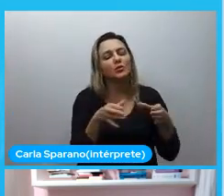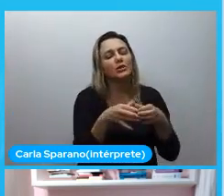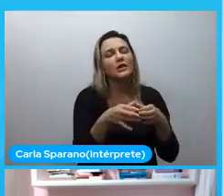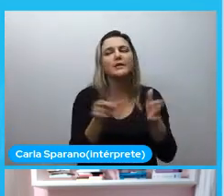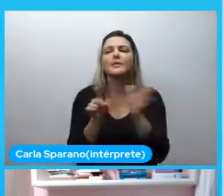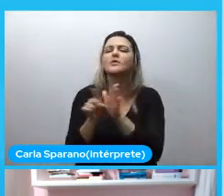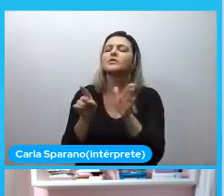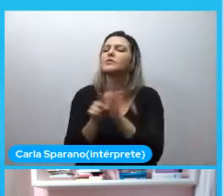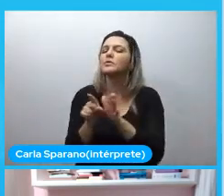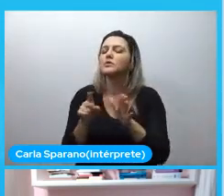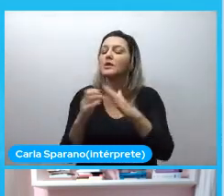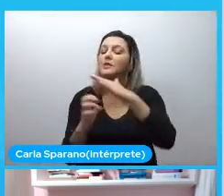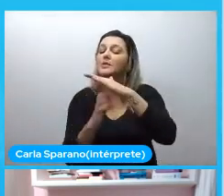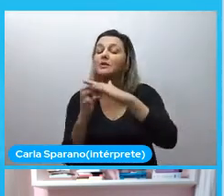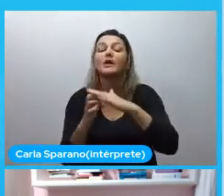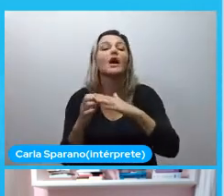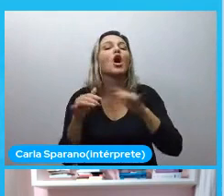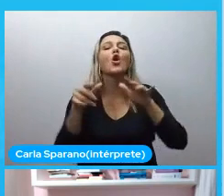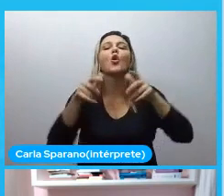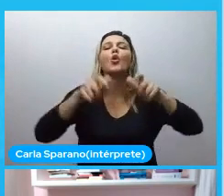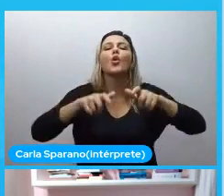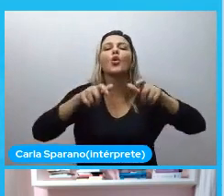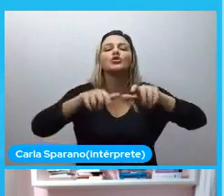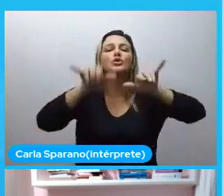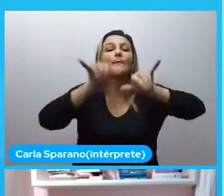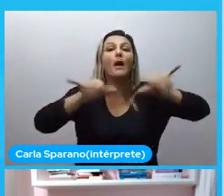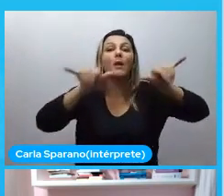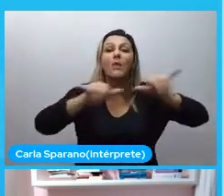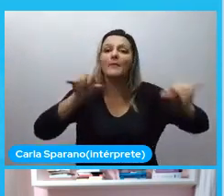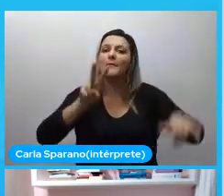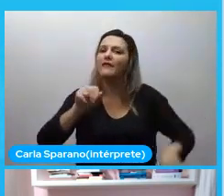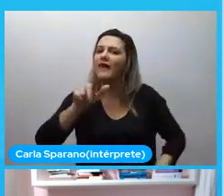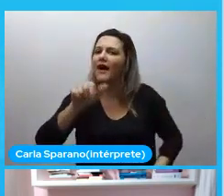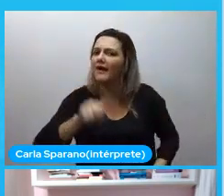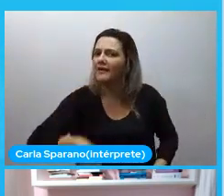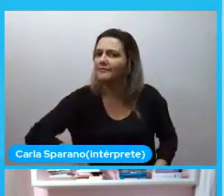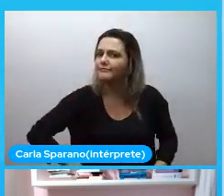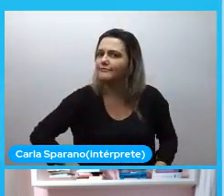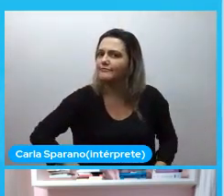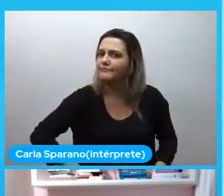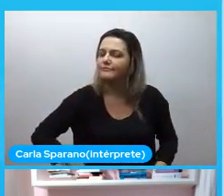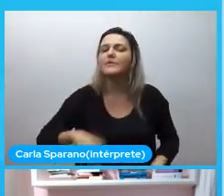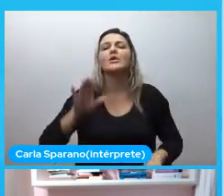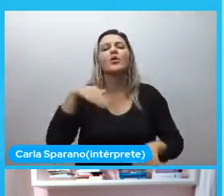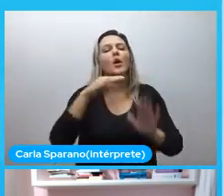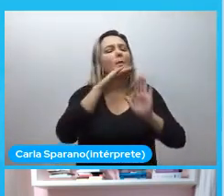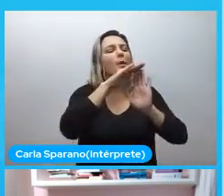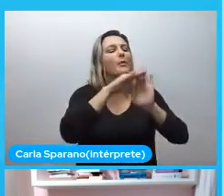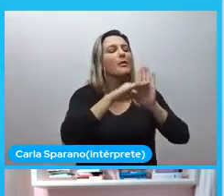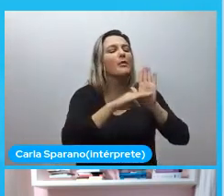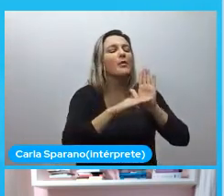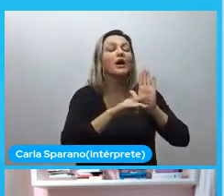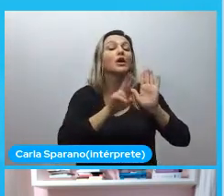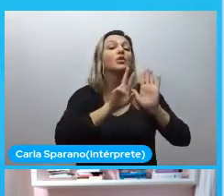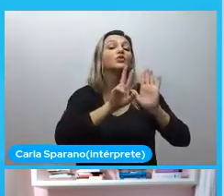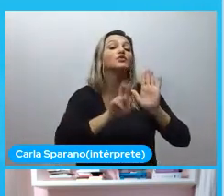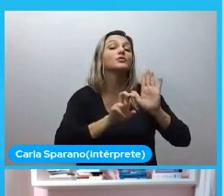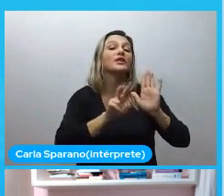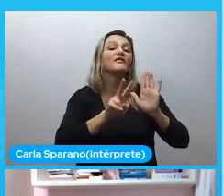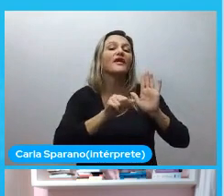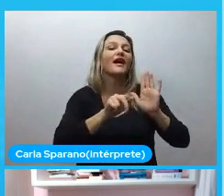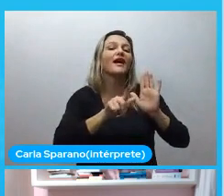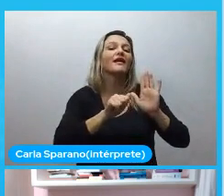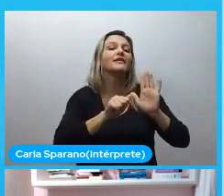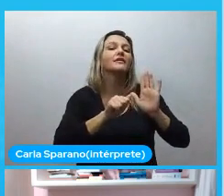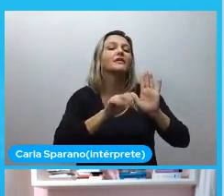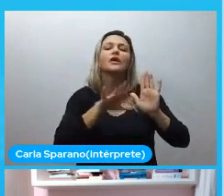onde é que você divulga a sua vaga como é que você compartilha a sua vaga quais são os critérios da sua vaga quais são os suportes